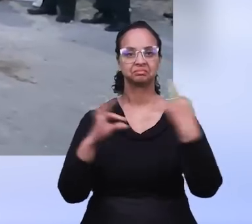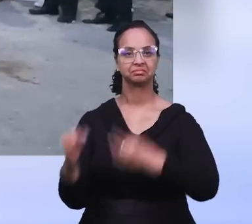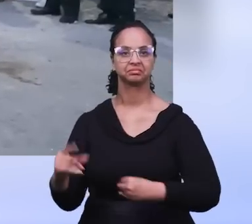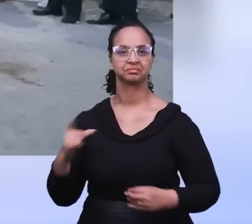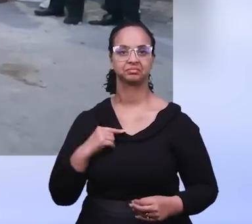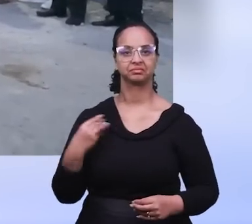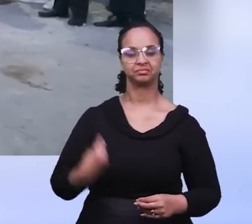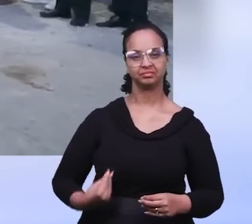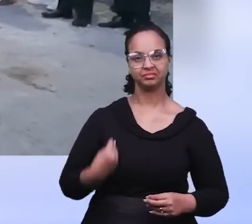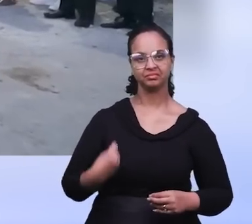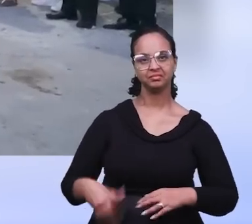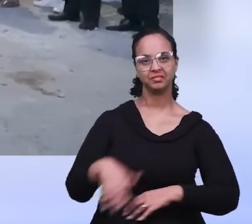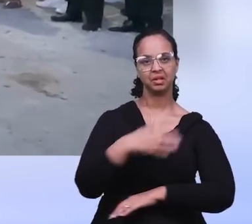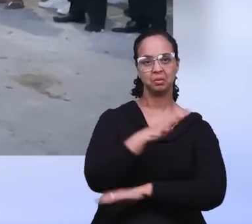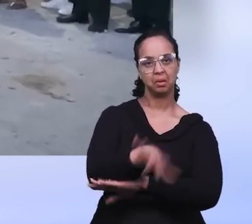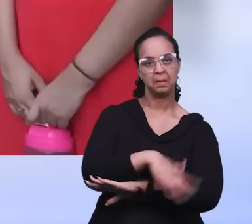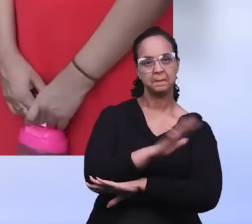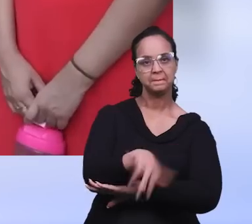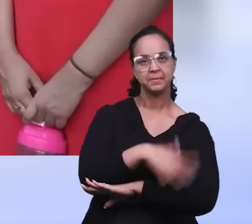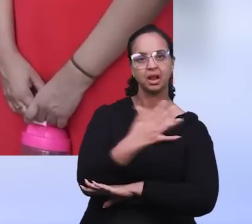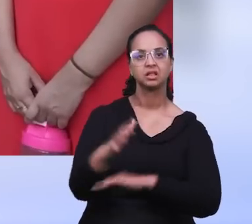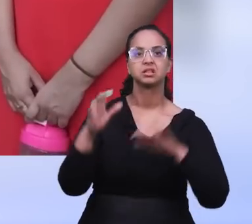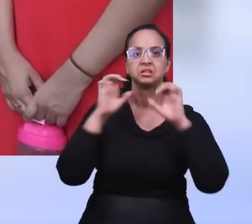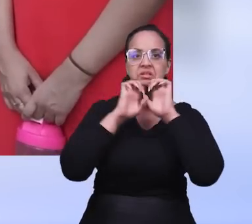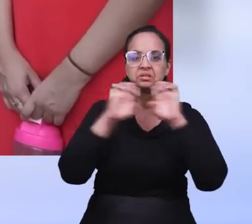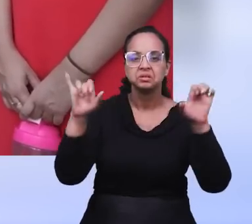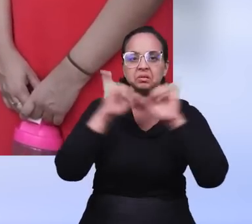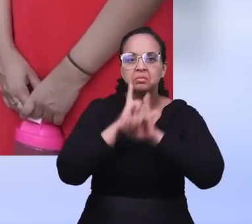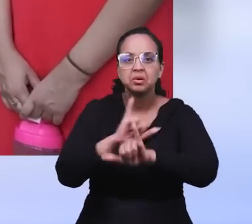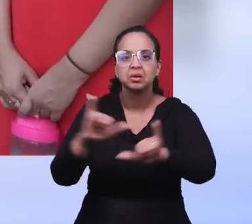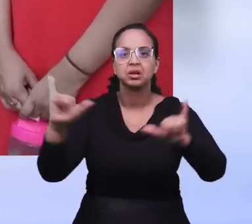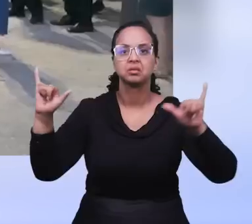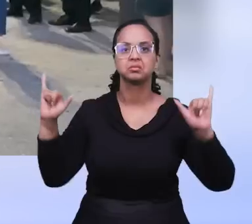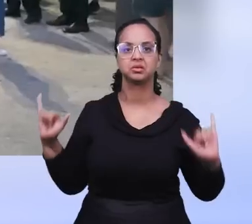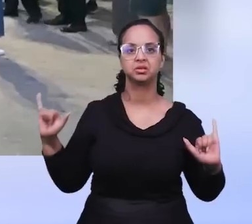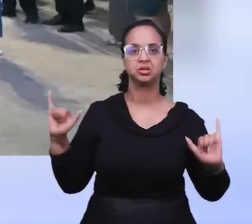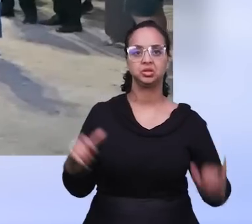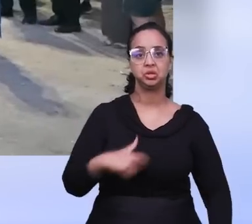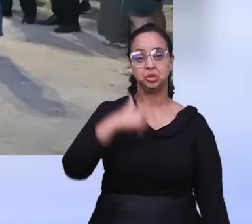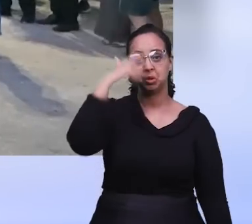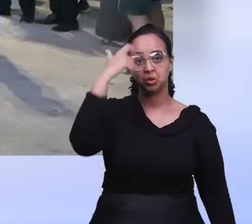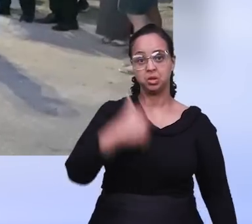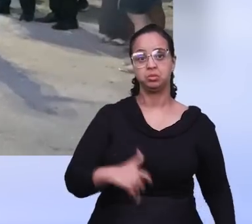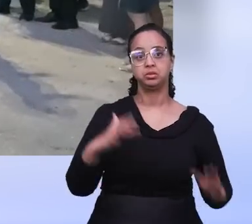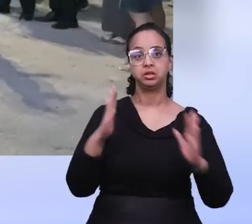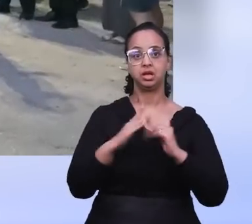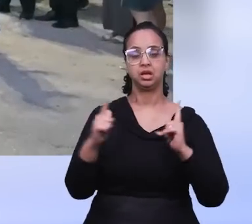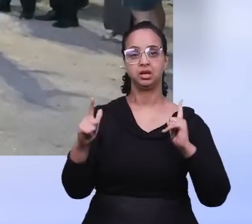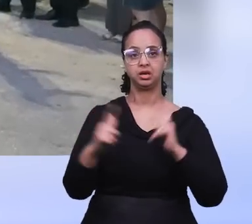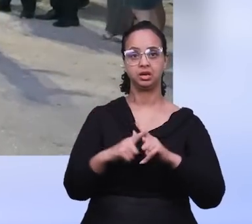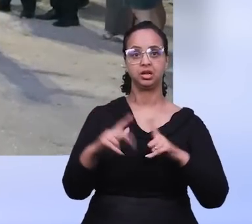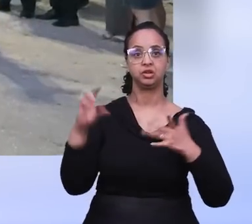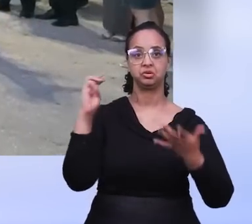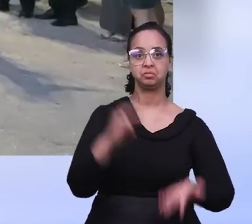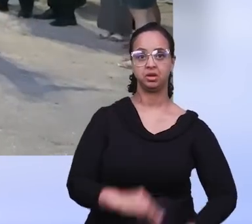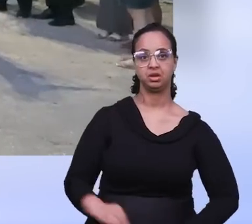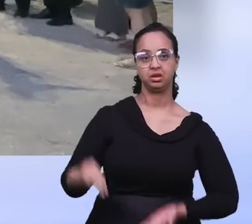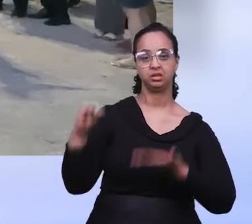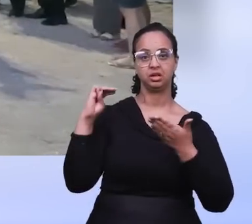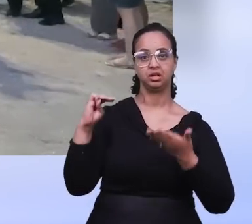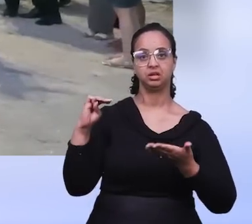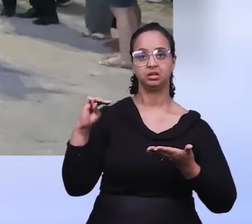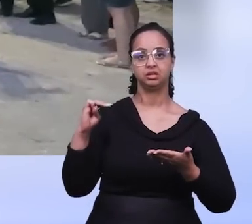Reunida em uma praça do bairro, a igreja fez uma proclamação. Nós somos da Igreja Cristã Maranata!